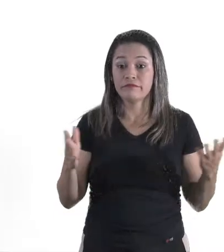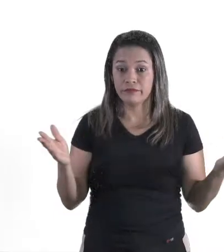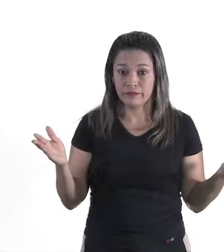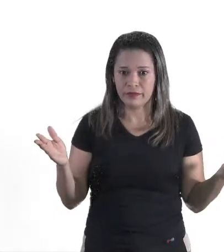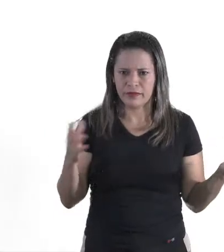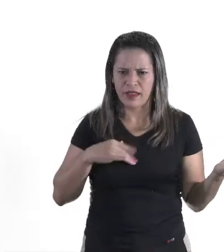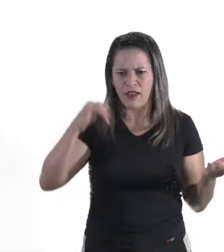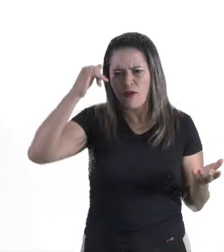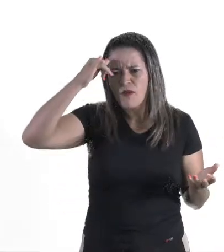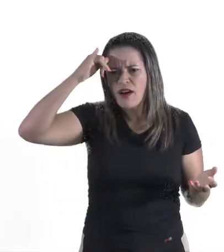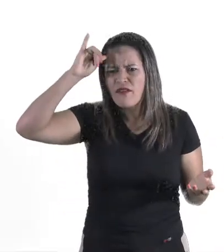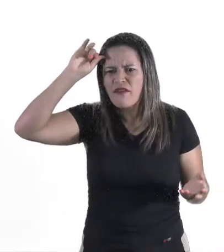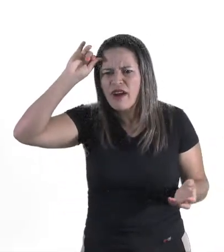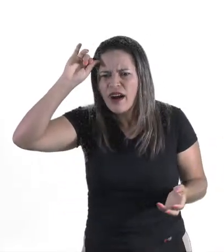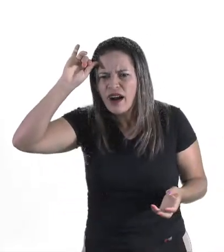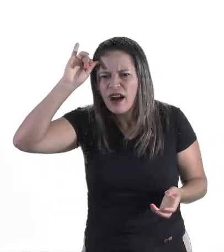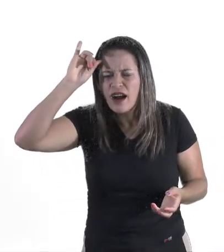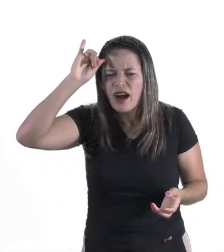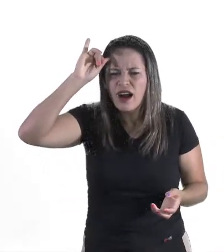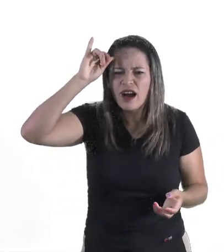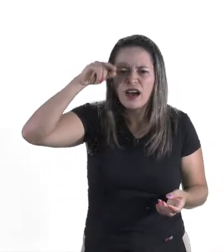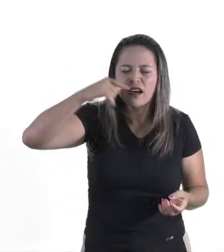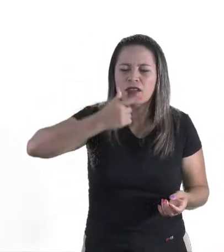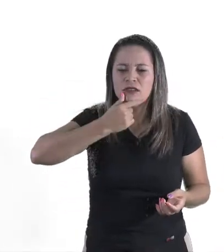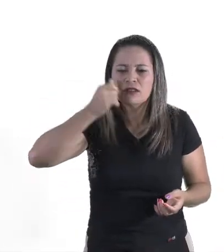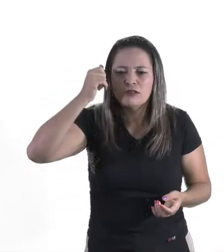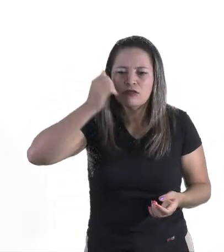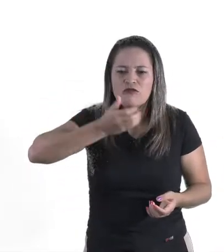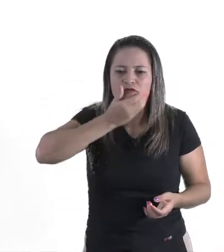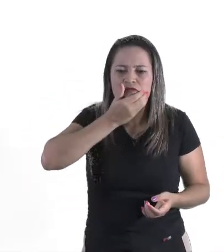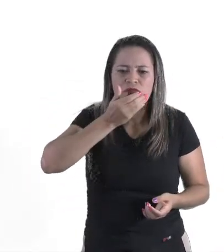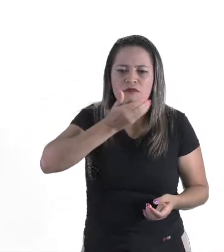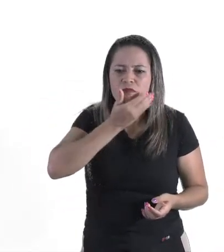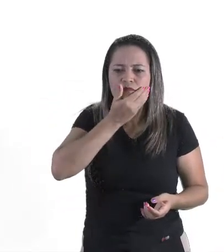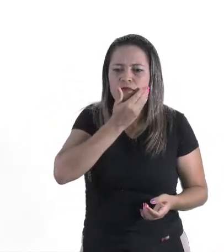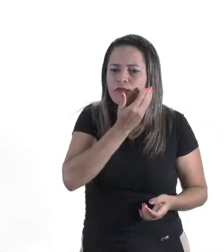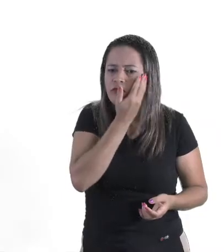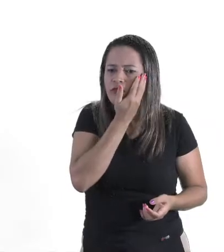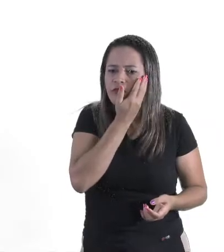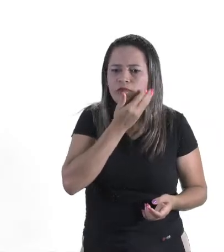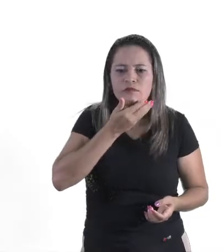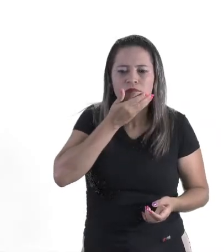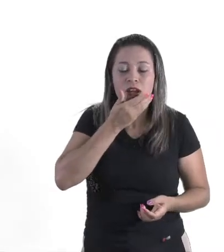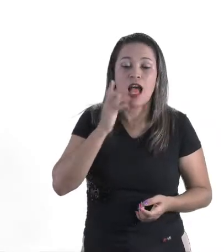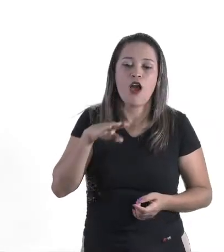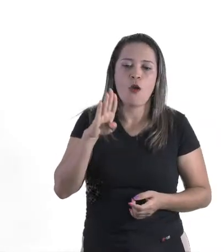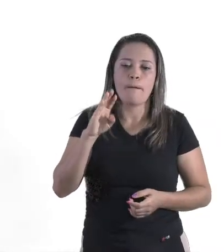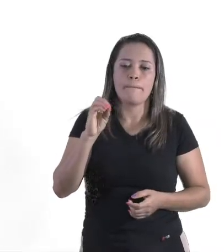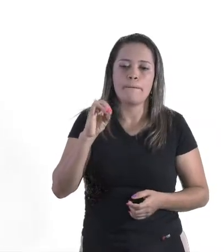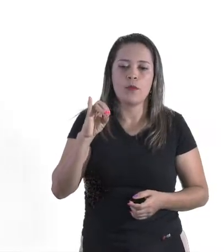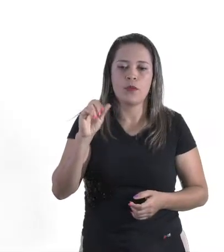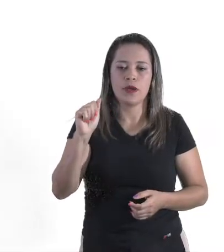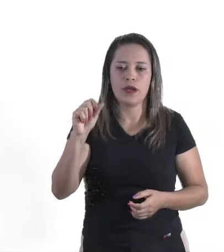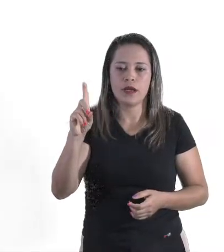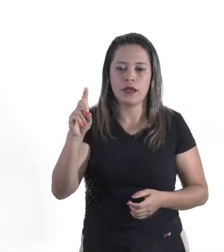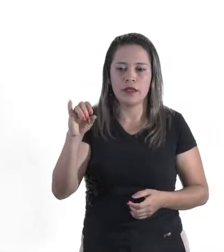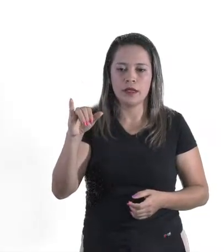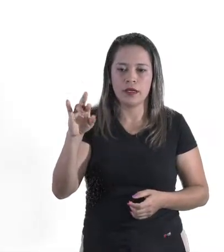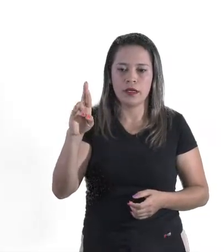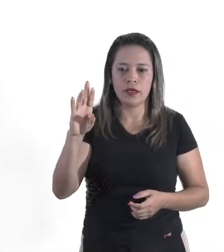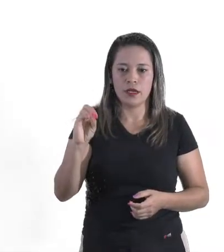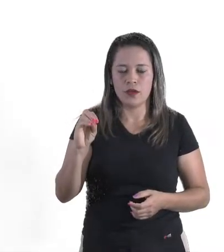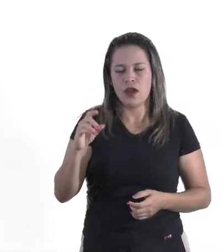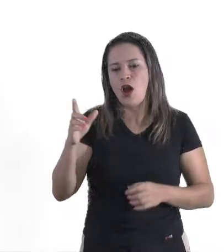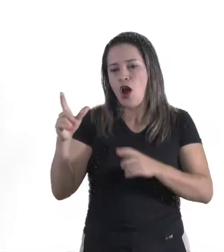umas vacas lá atrás, tem um boi. É quem? É o boiadeiro. Em alguns lugares, gente chama de